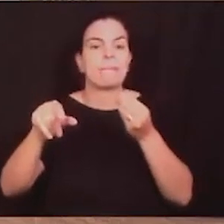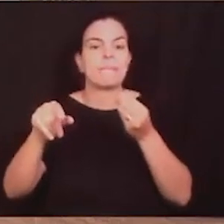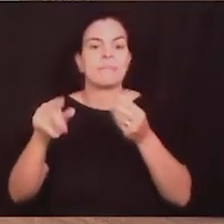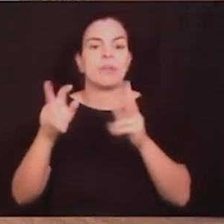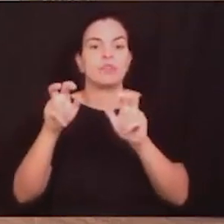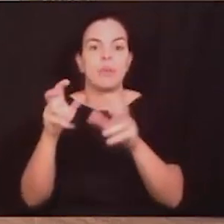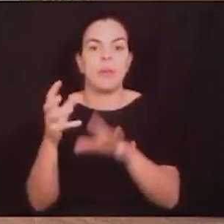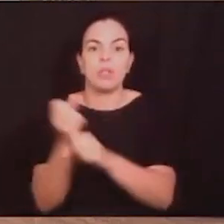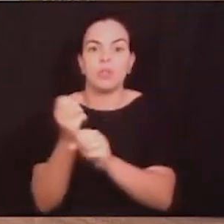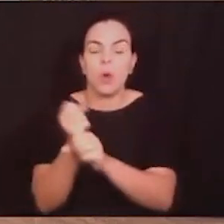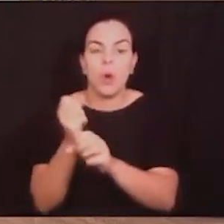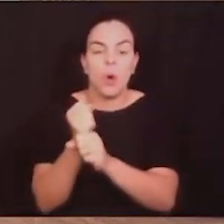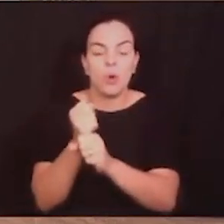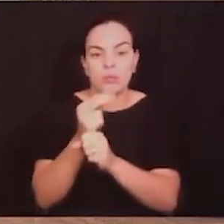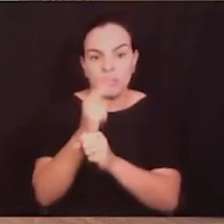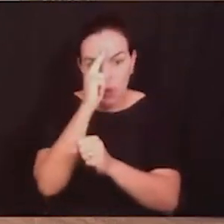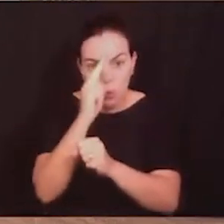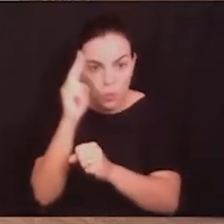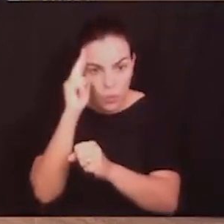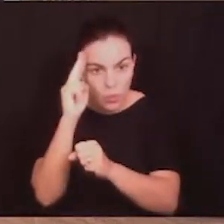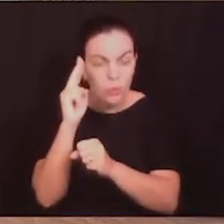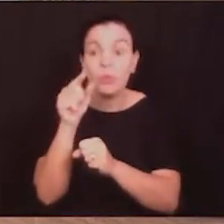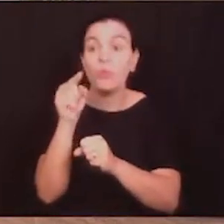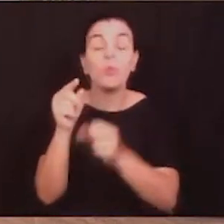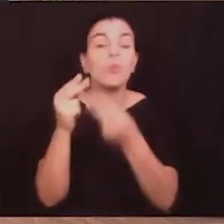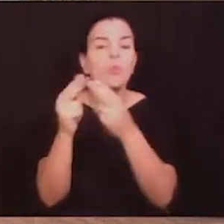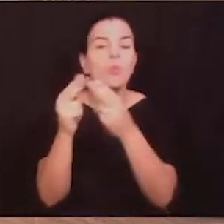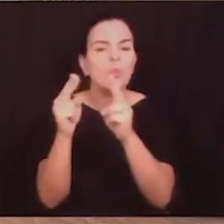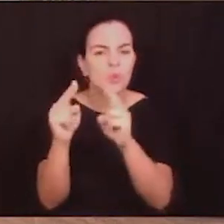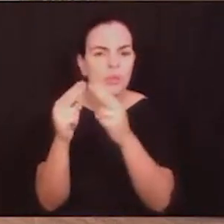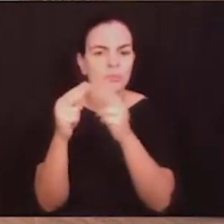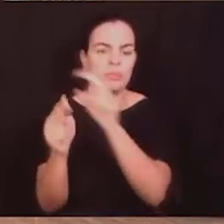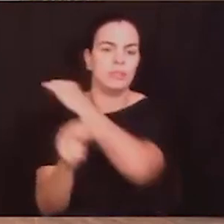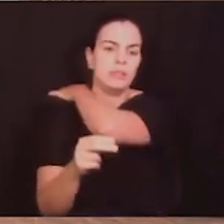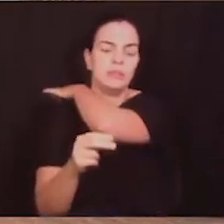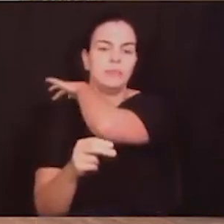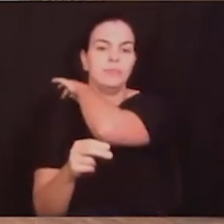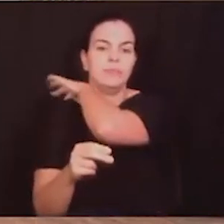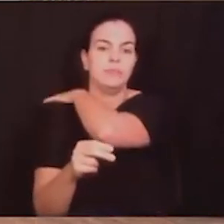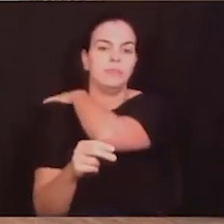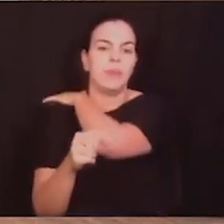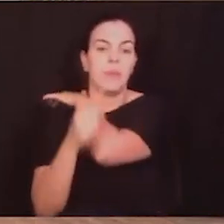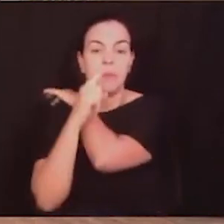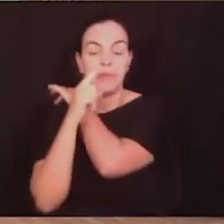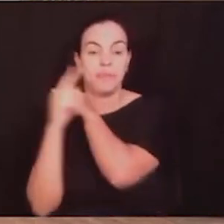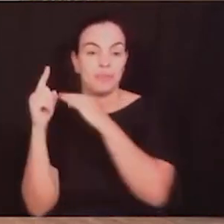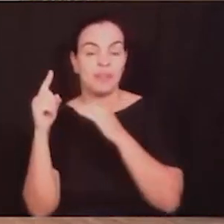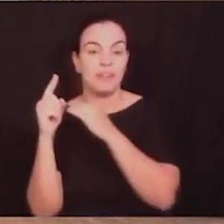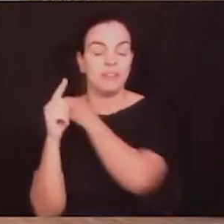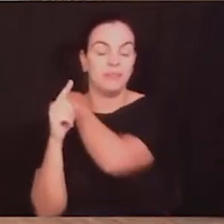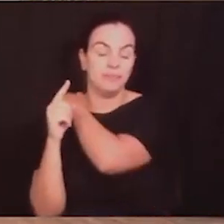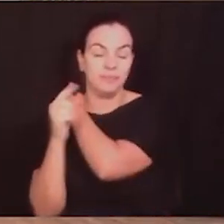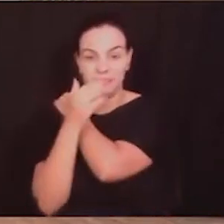gestão anterior entregou as contas da Urbis, com dívidas até na Copel, com o risco de cerceamento da energia